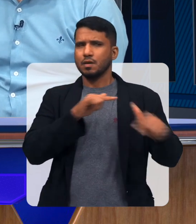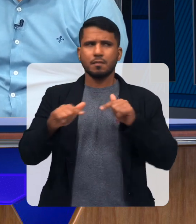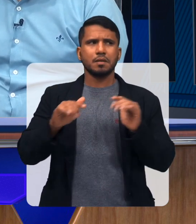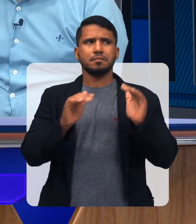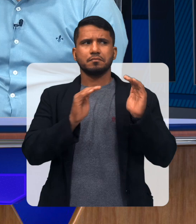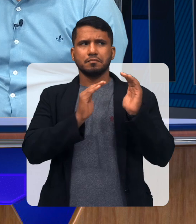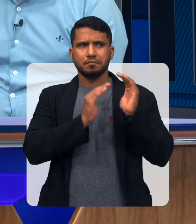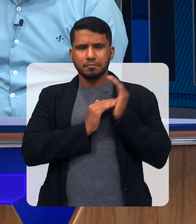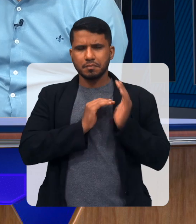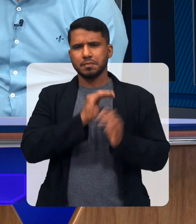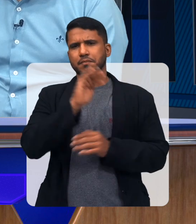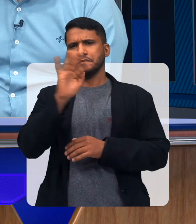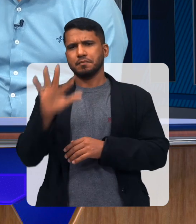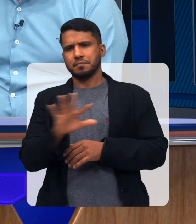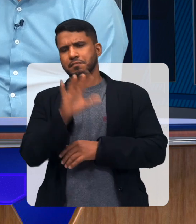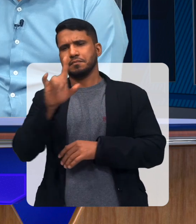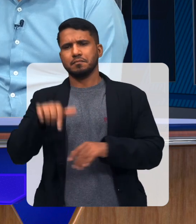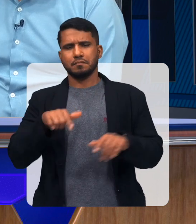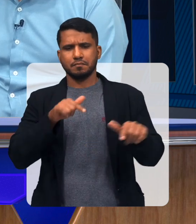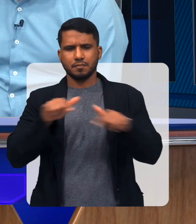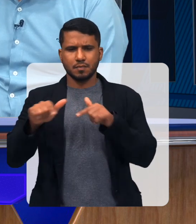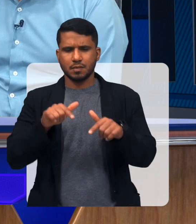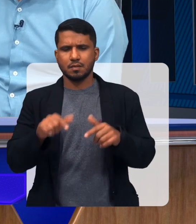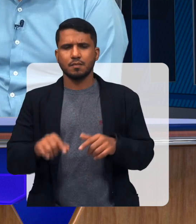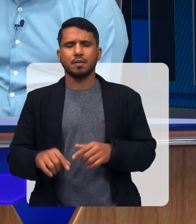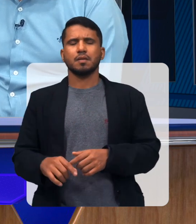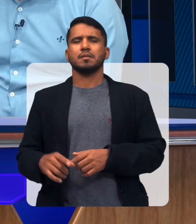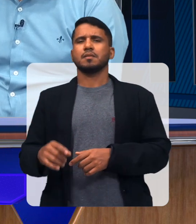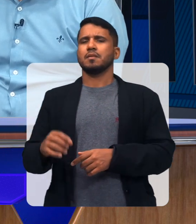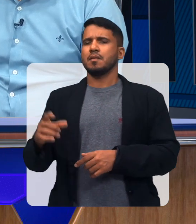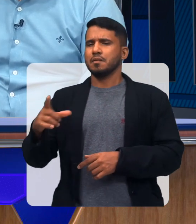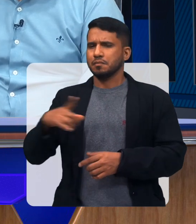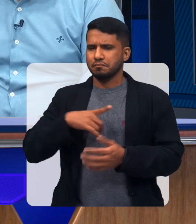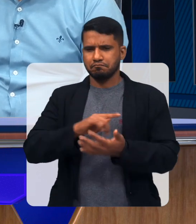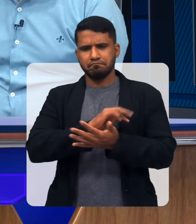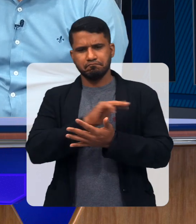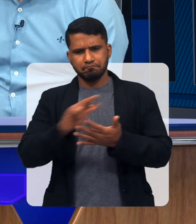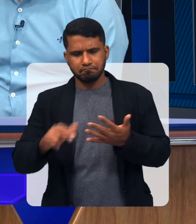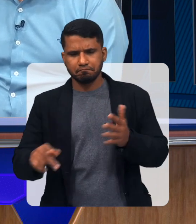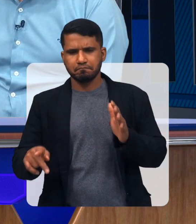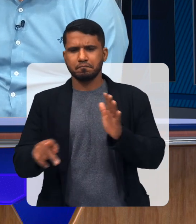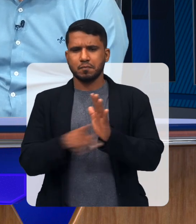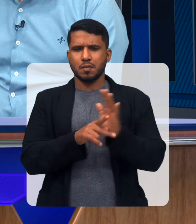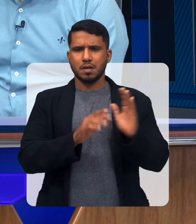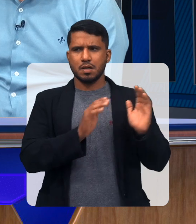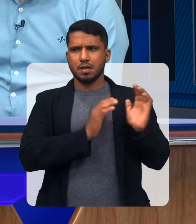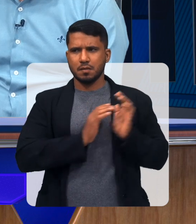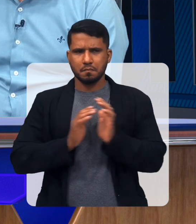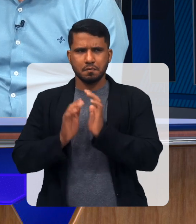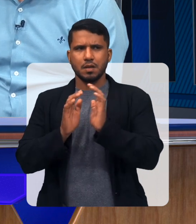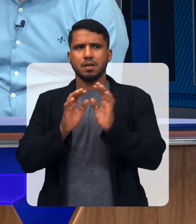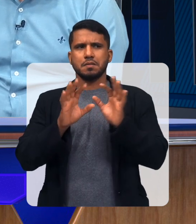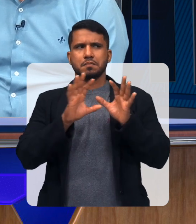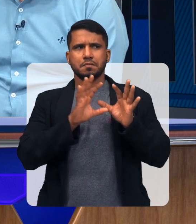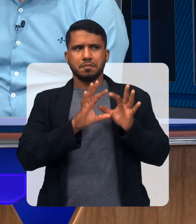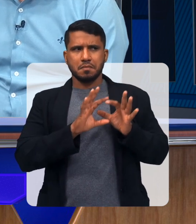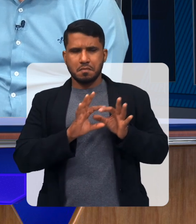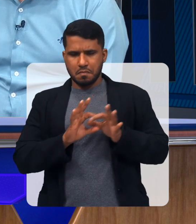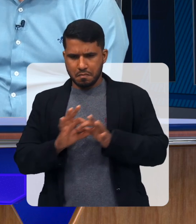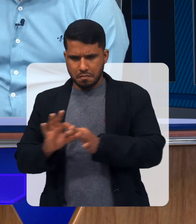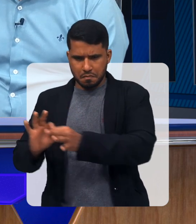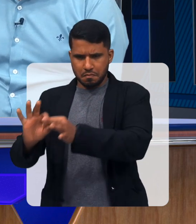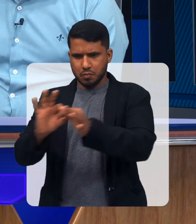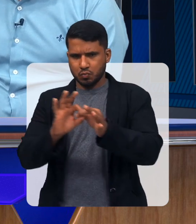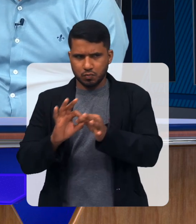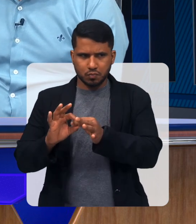APAI É um trabalho Dinâmico Como você disse São as próprias APAIs Reunidas Que fazem esse